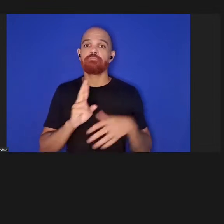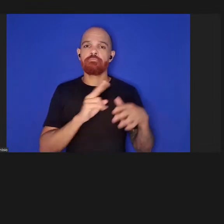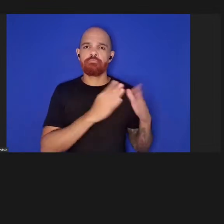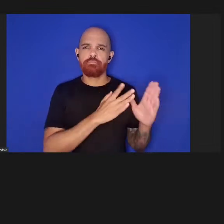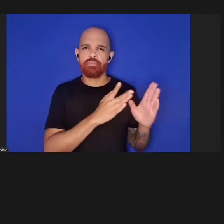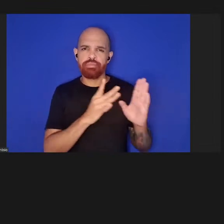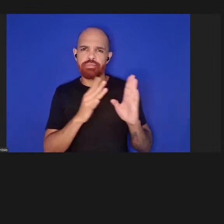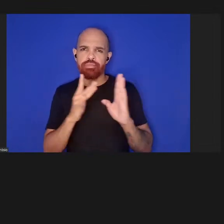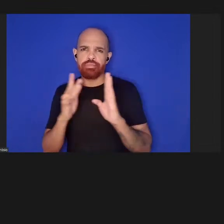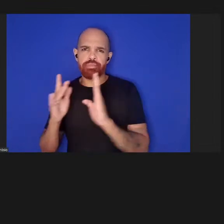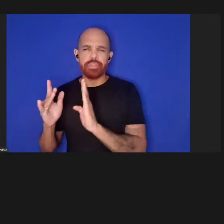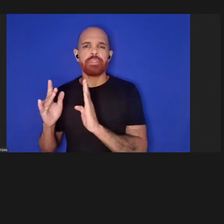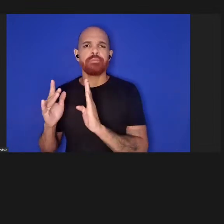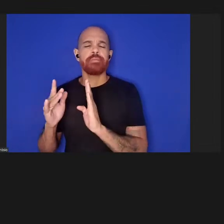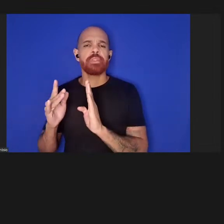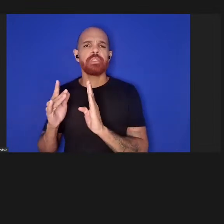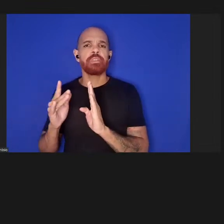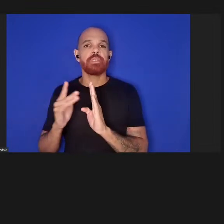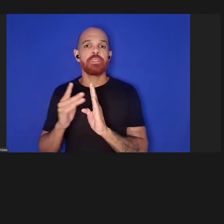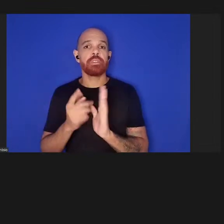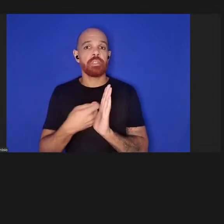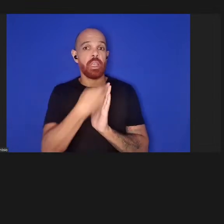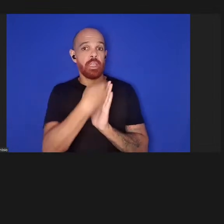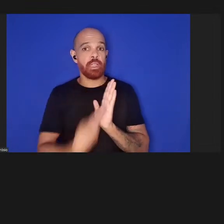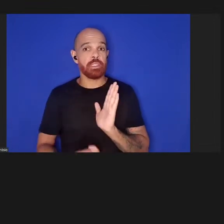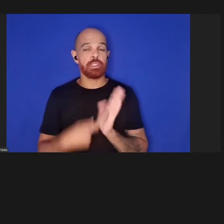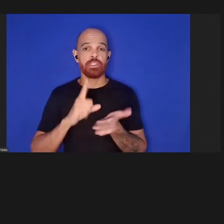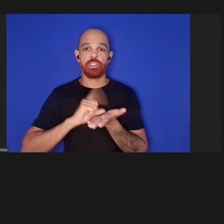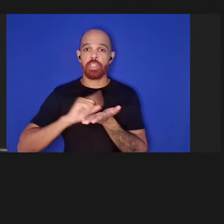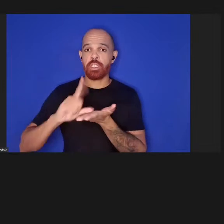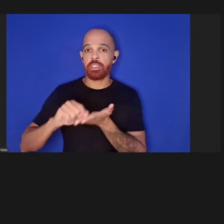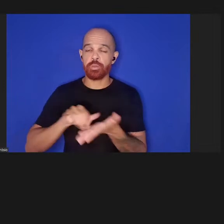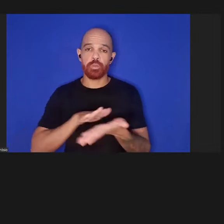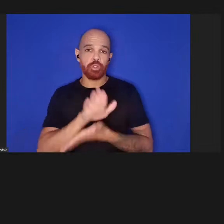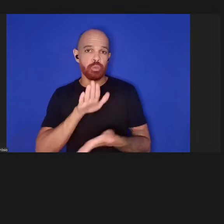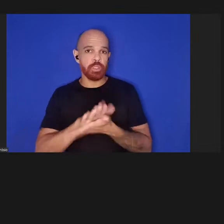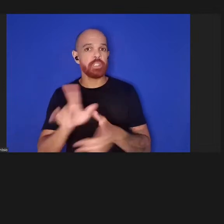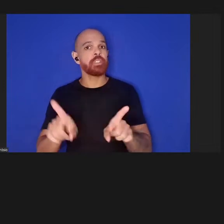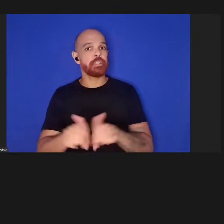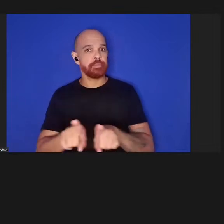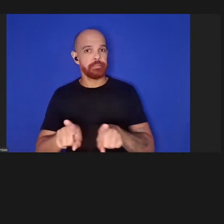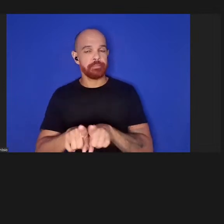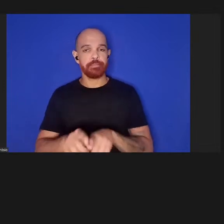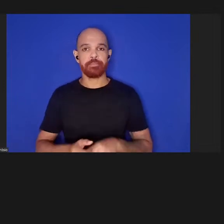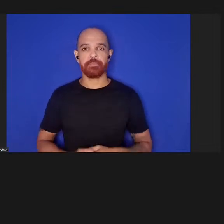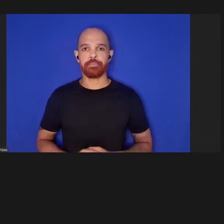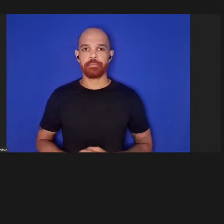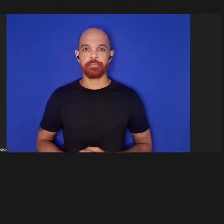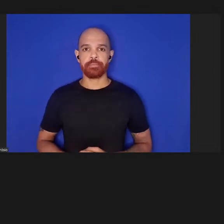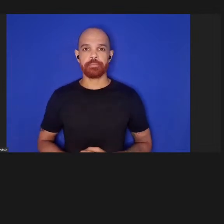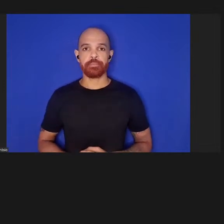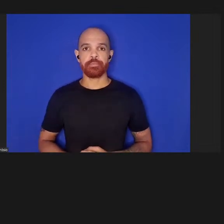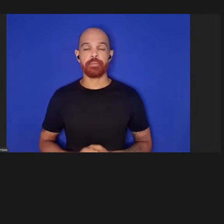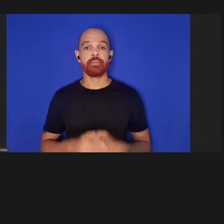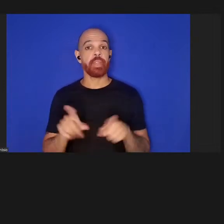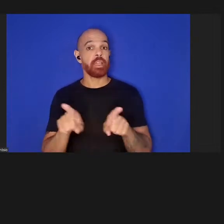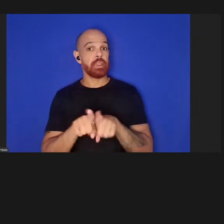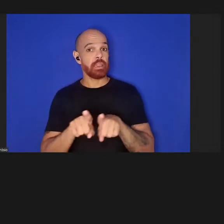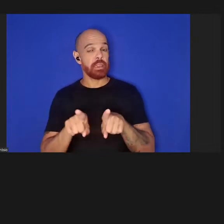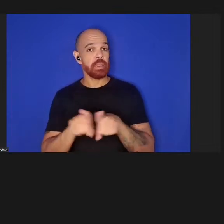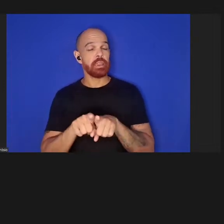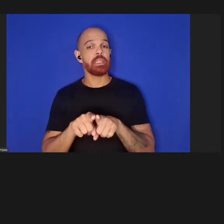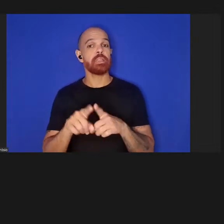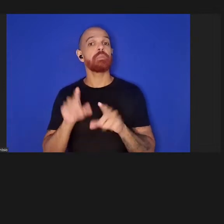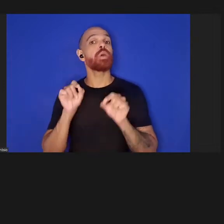redação de artigos e sua publicação também. Ela também chamou atenção para a